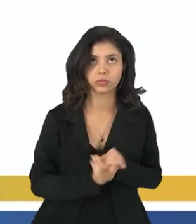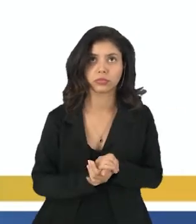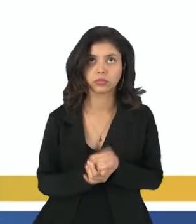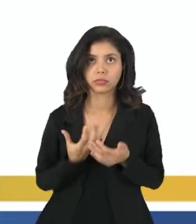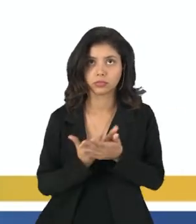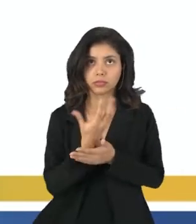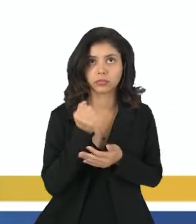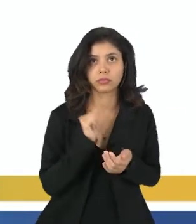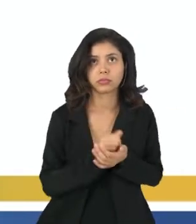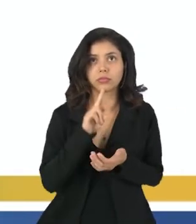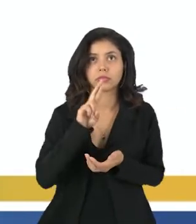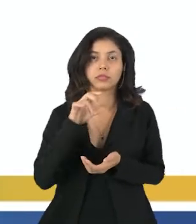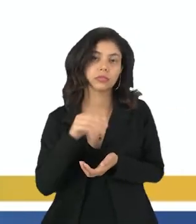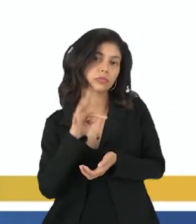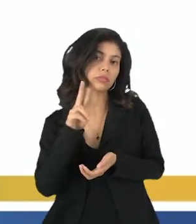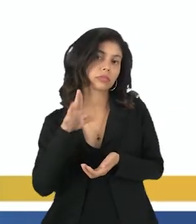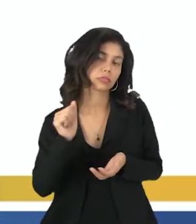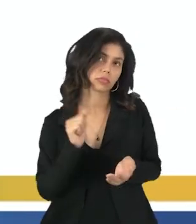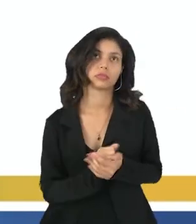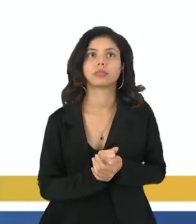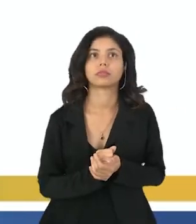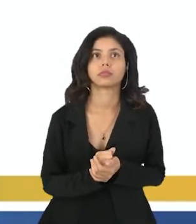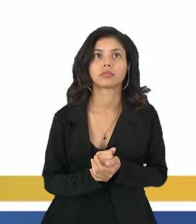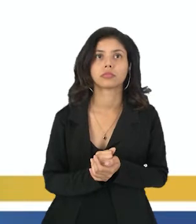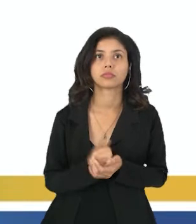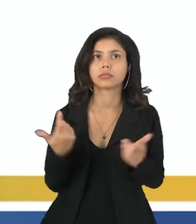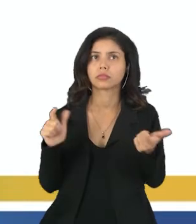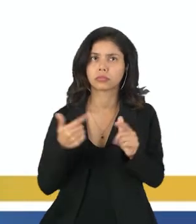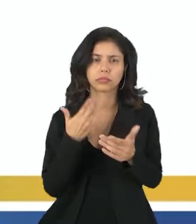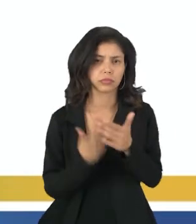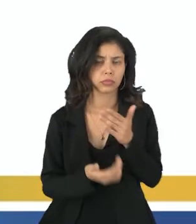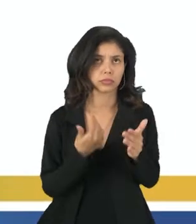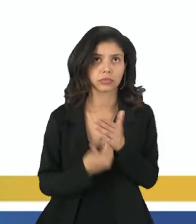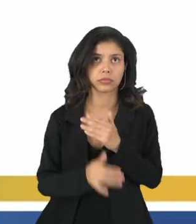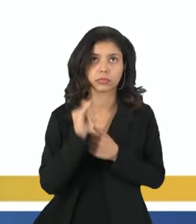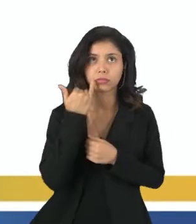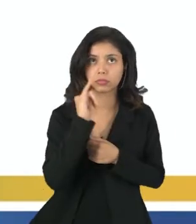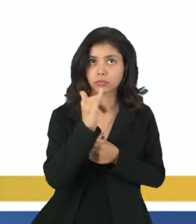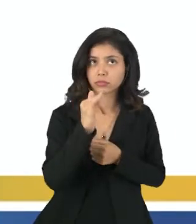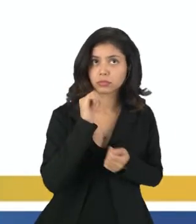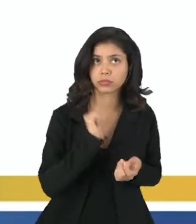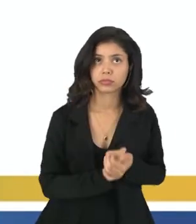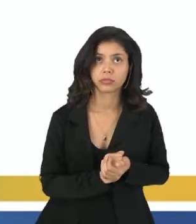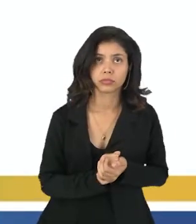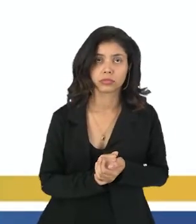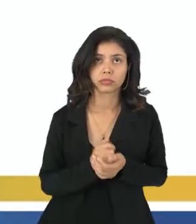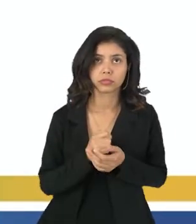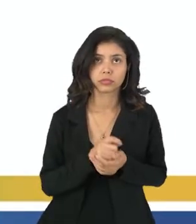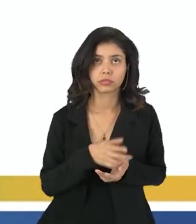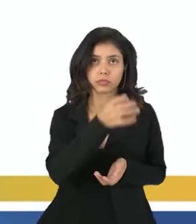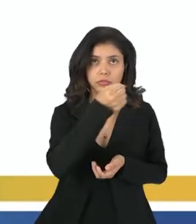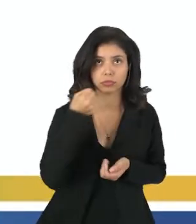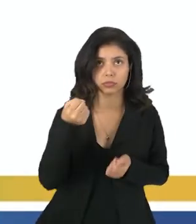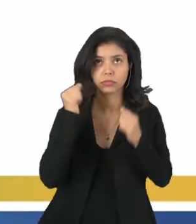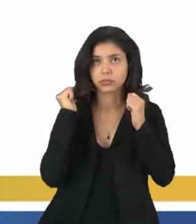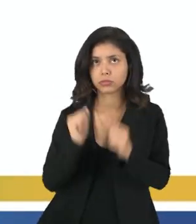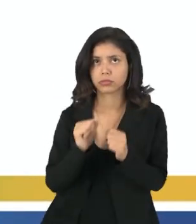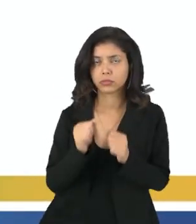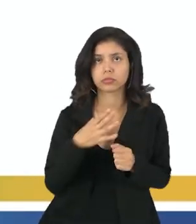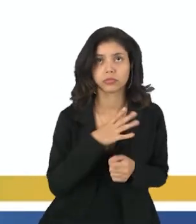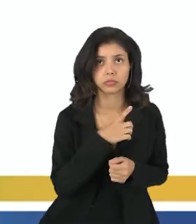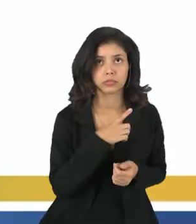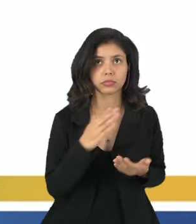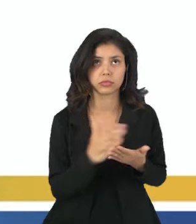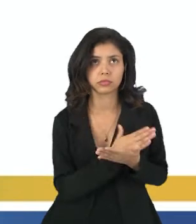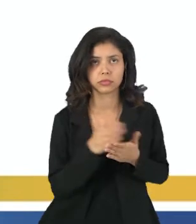do consumo de energia elétrica. Uma residência típica. Para diminuir perdas térmicas de uma geladeira,